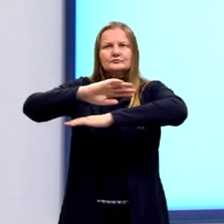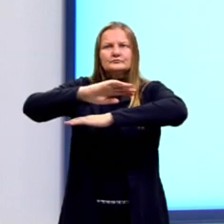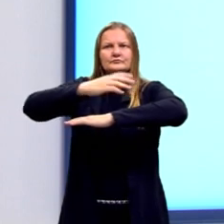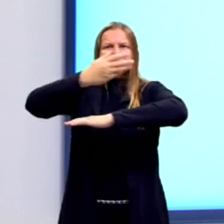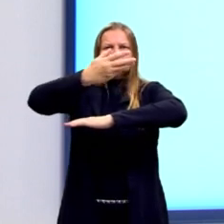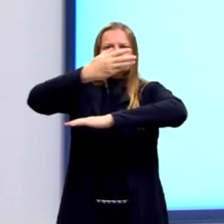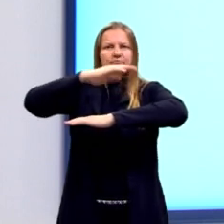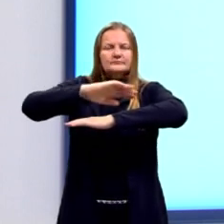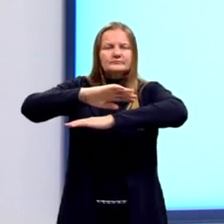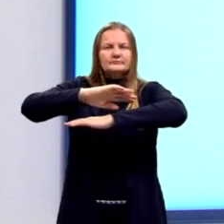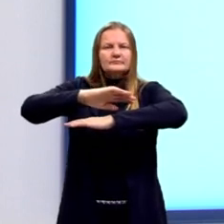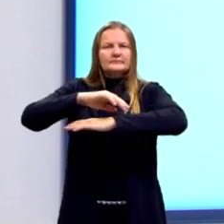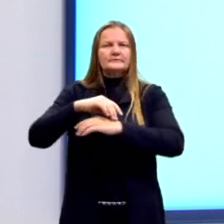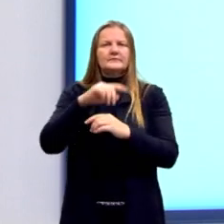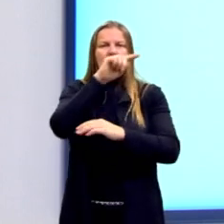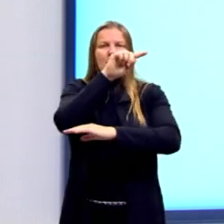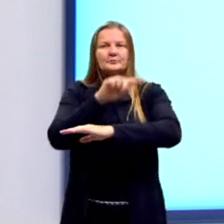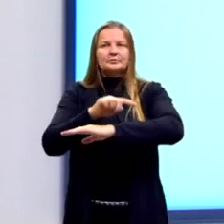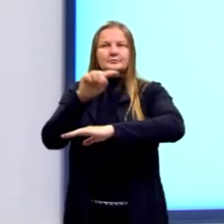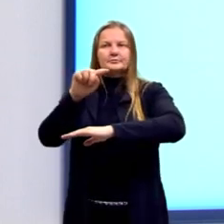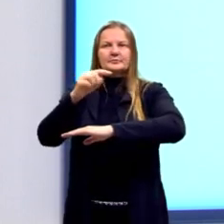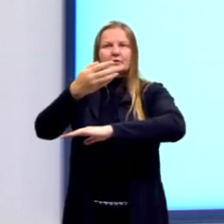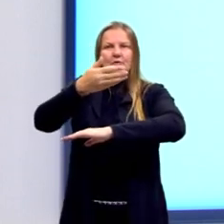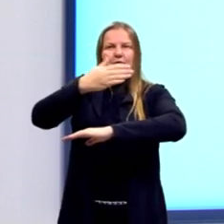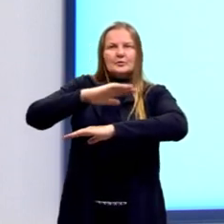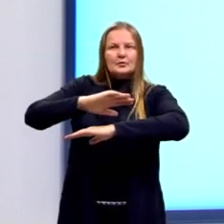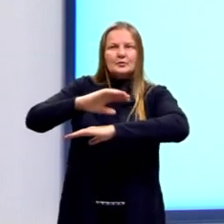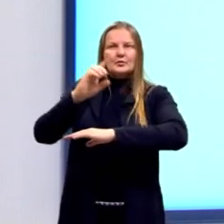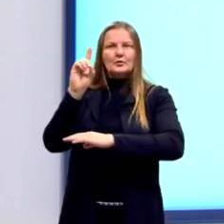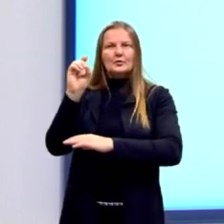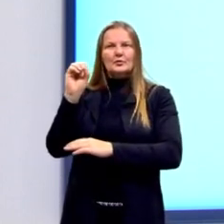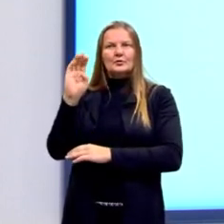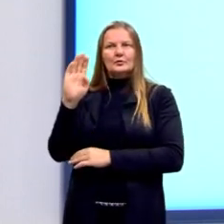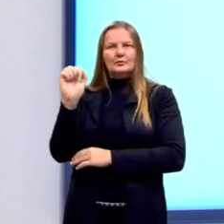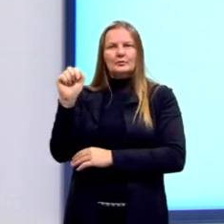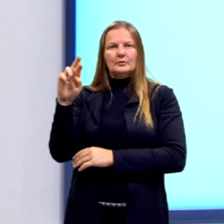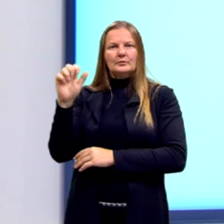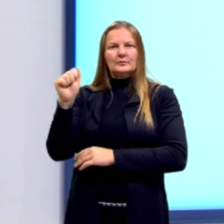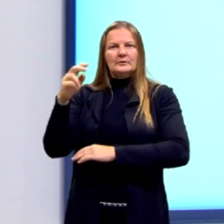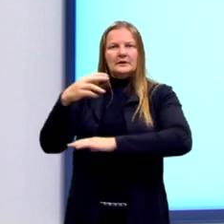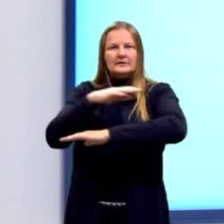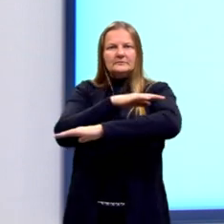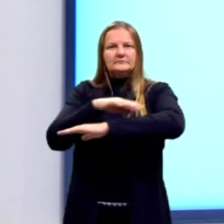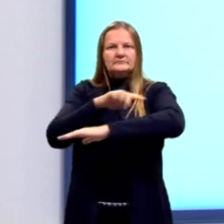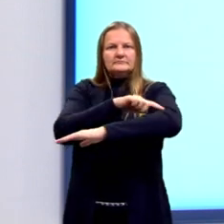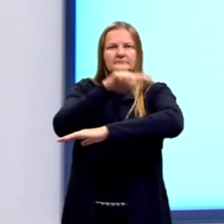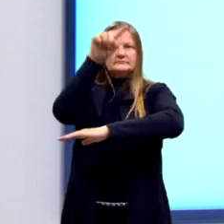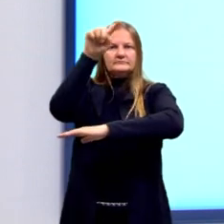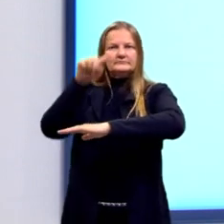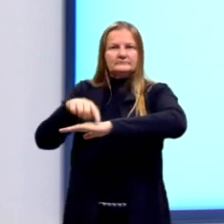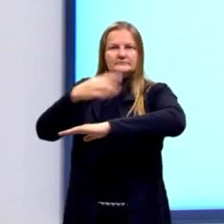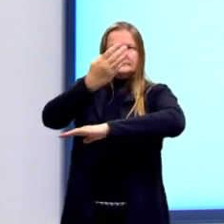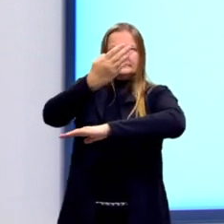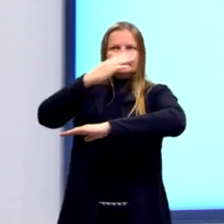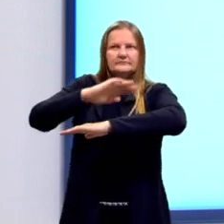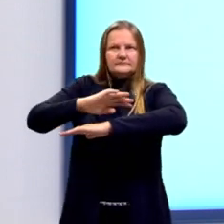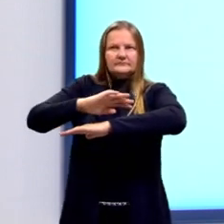com o triângulo que foi, na verdade, feita a dobradura. Então, nós teríamos essa figura.